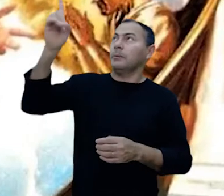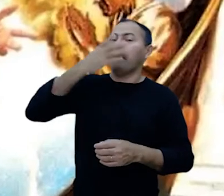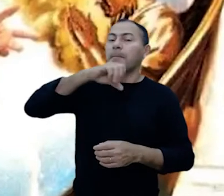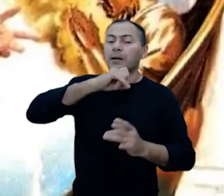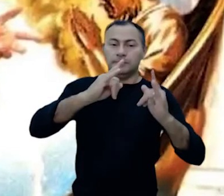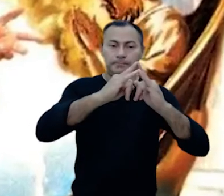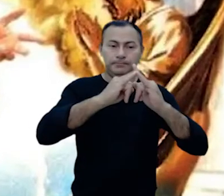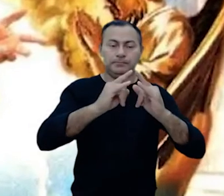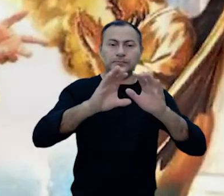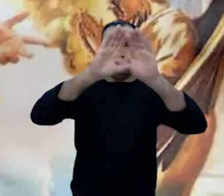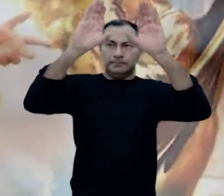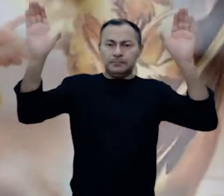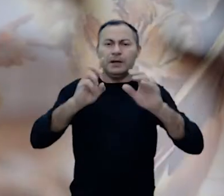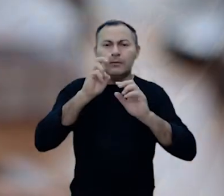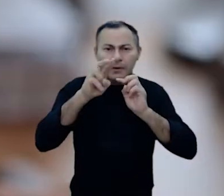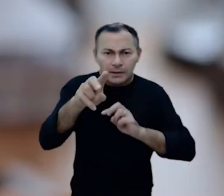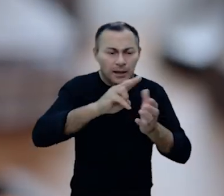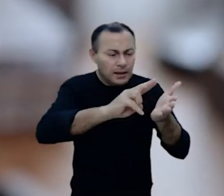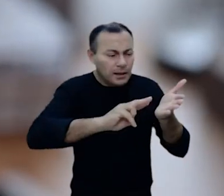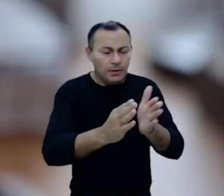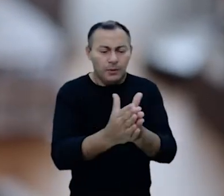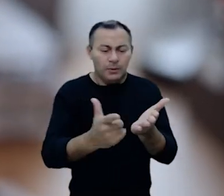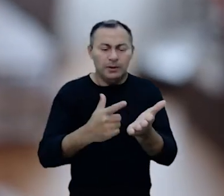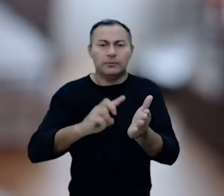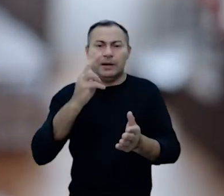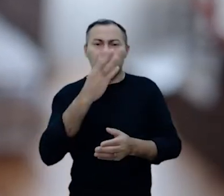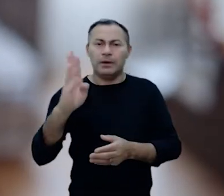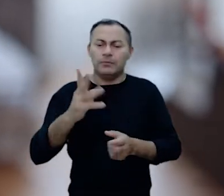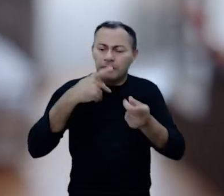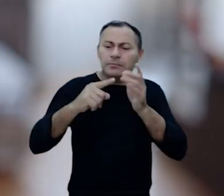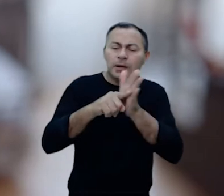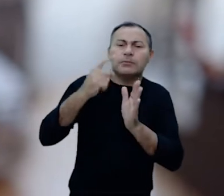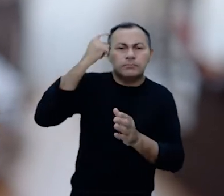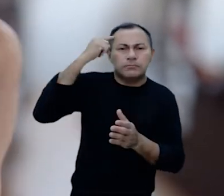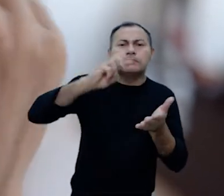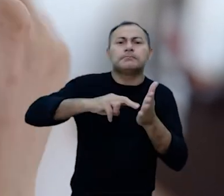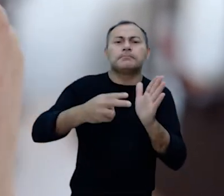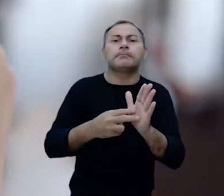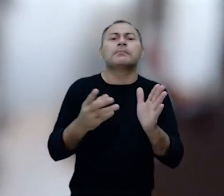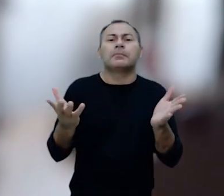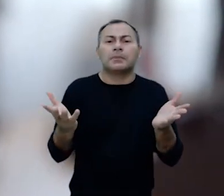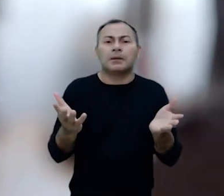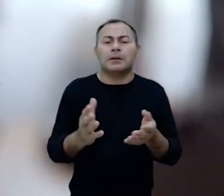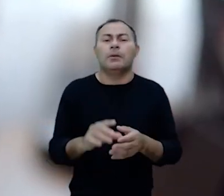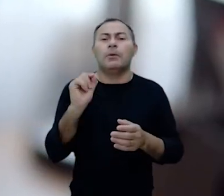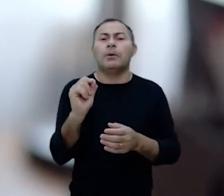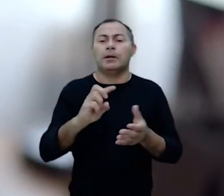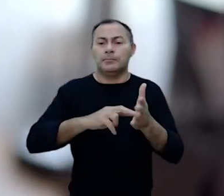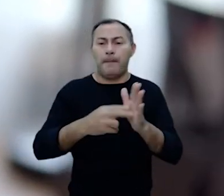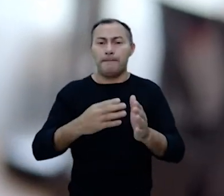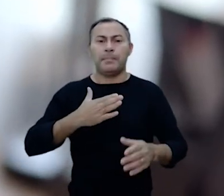tabernáculo celestial. Quando você lê o livro de Hebreus, você se questiona o que isso quer dizer? O que isso significa?